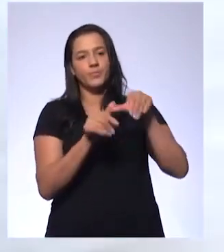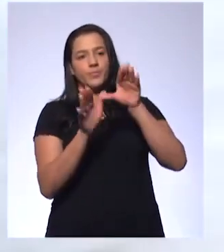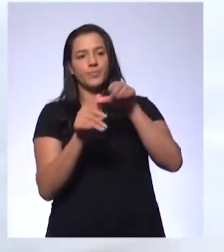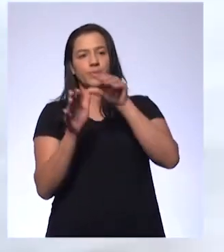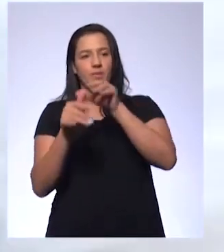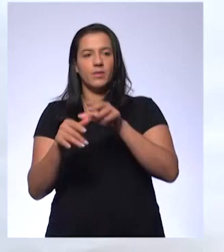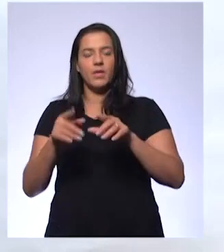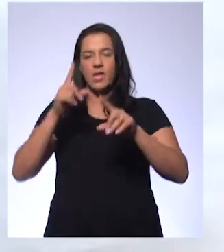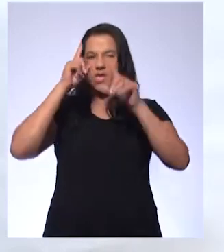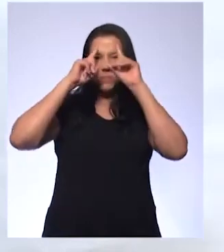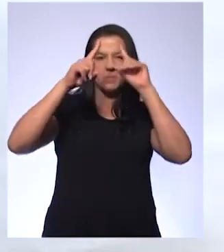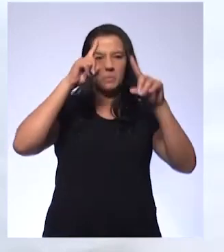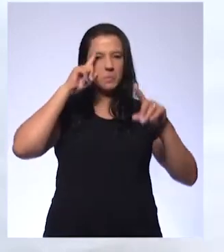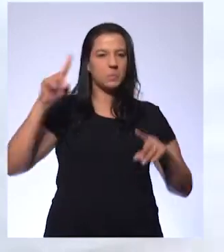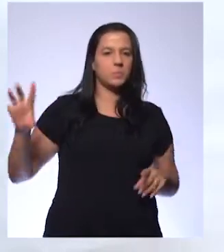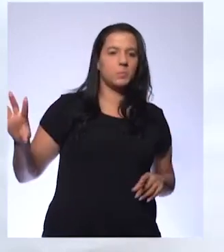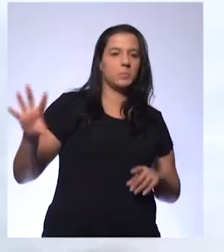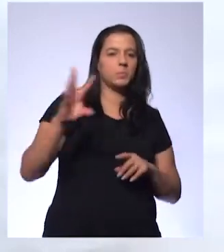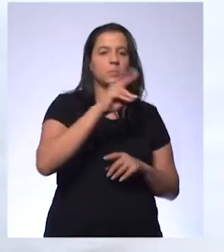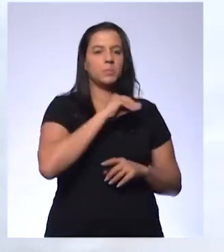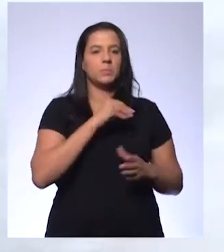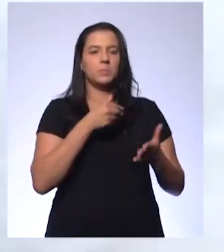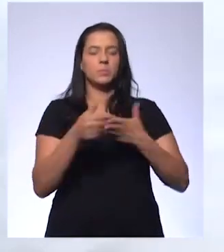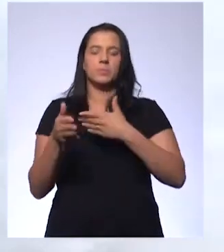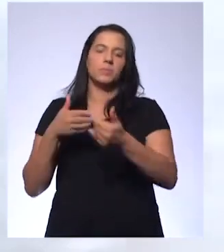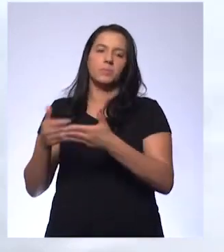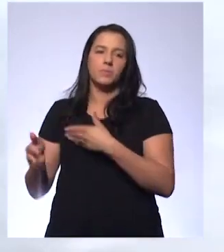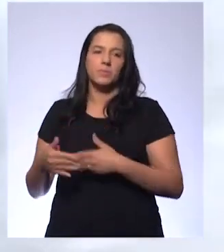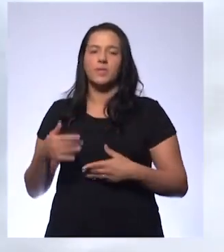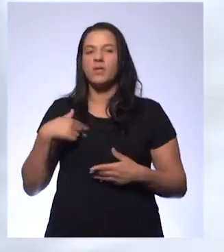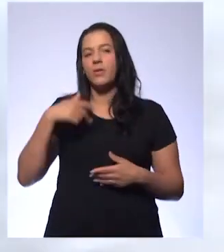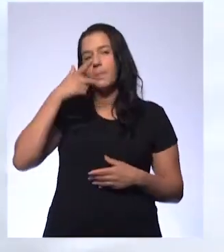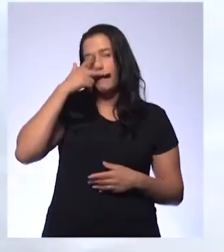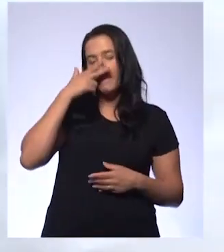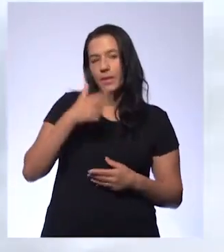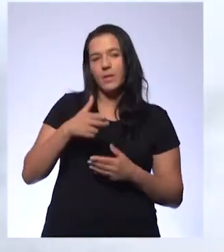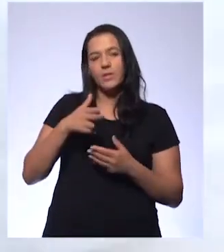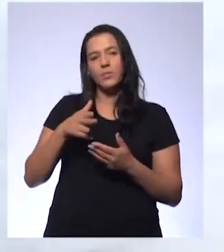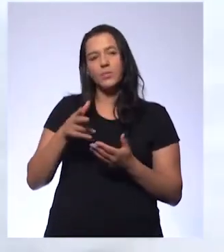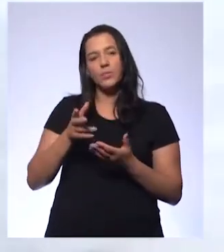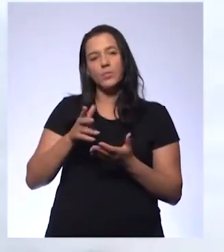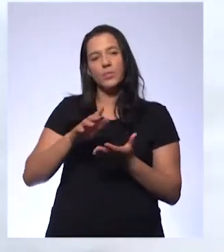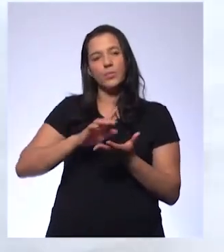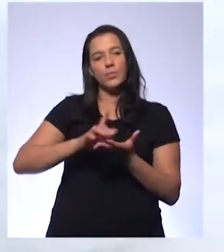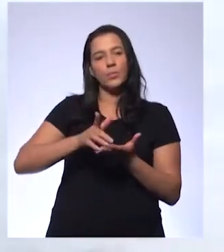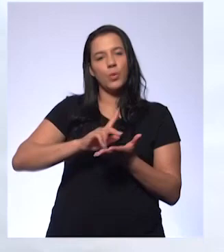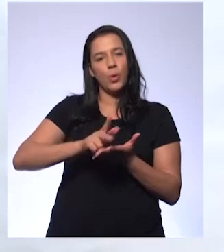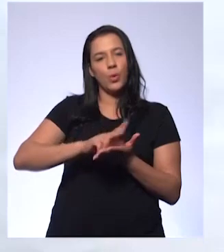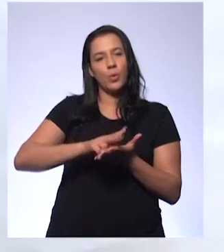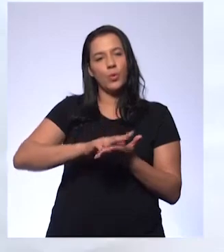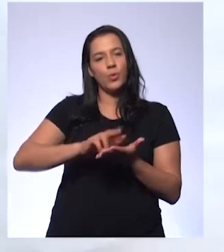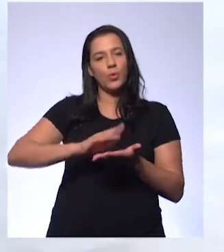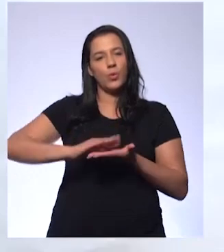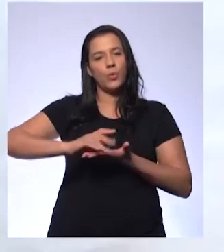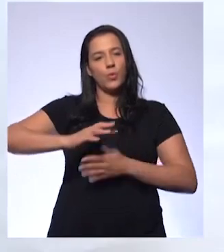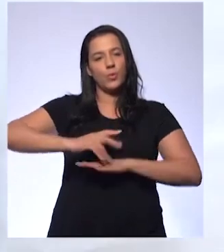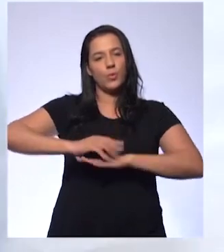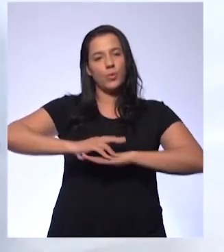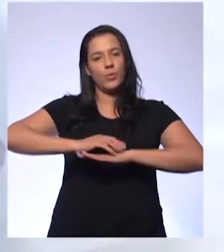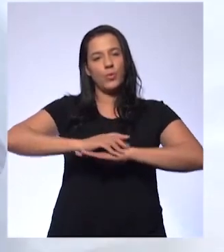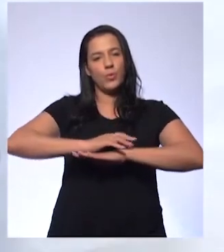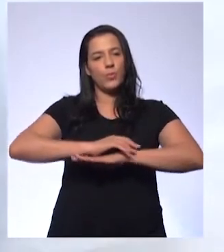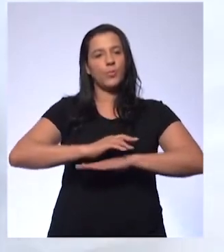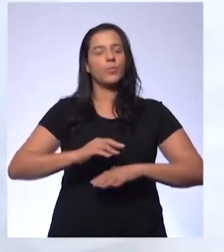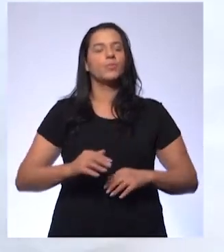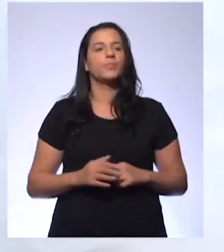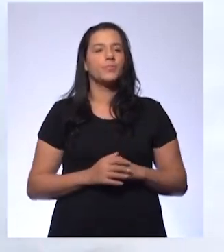de nada e manda em tudo. Então, imagina, um lagarto que ele é tirano e ainda é o rei, né? Rex. Então, o cara era bravo